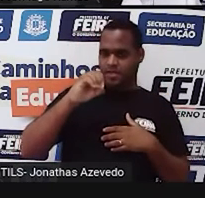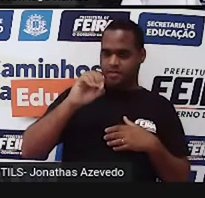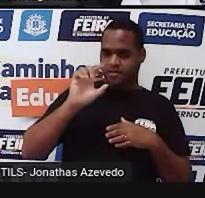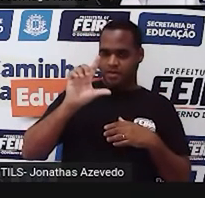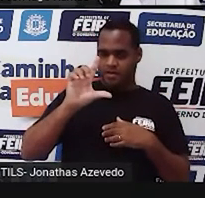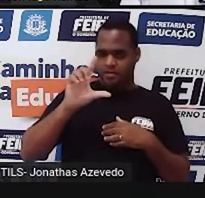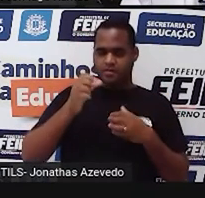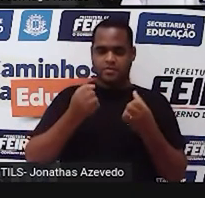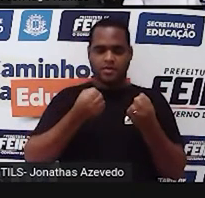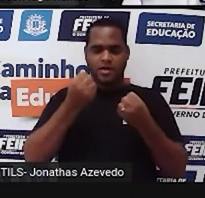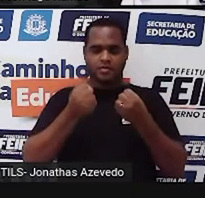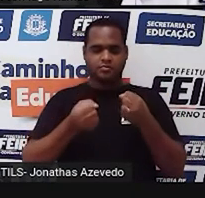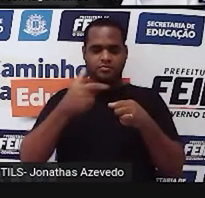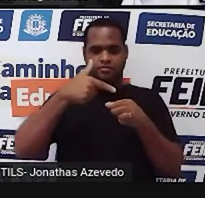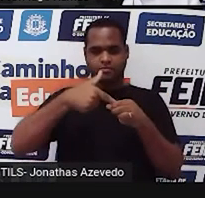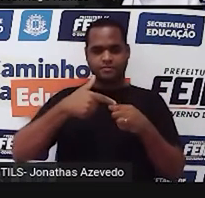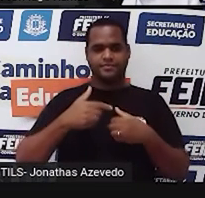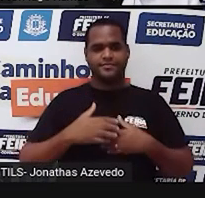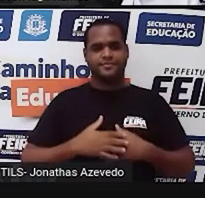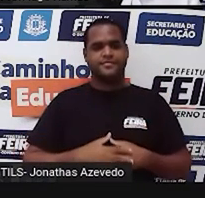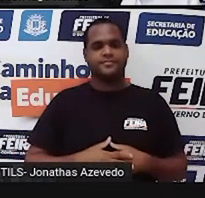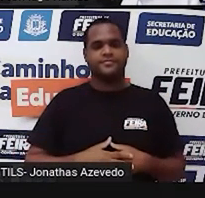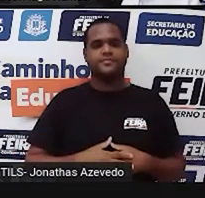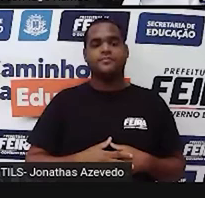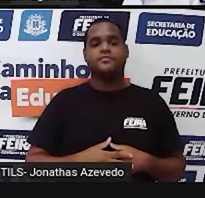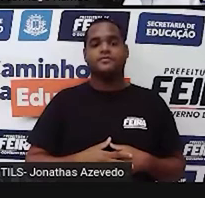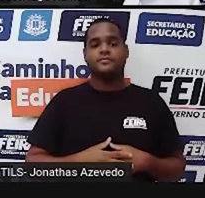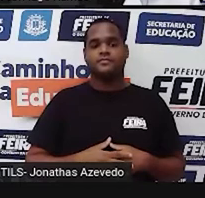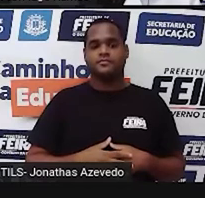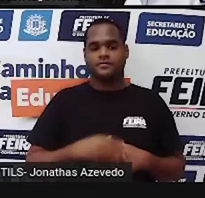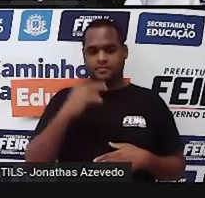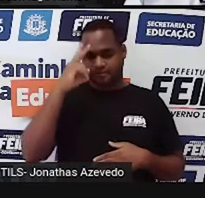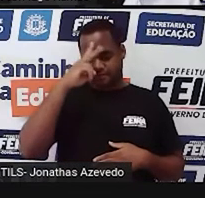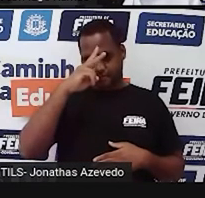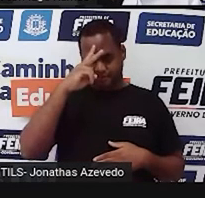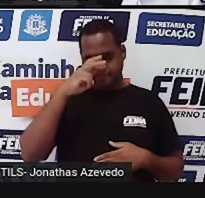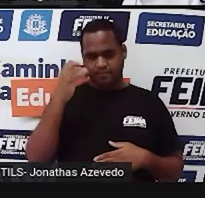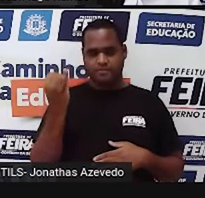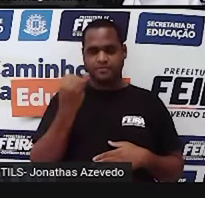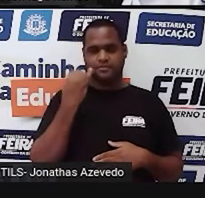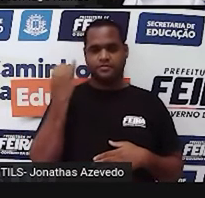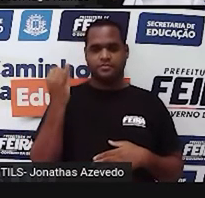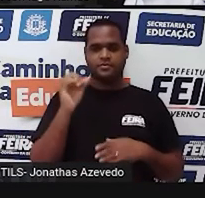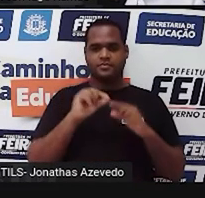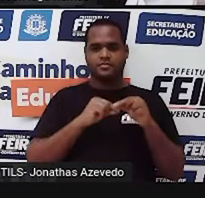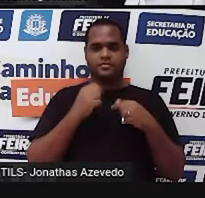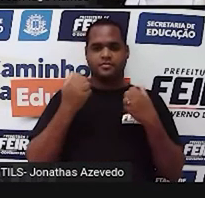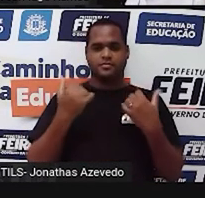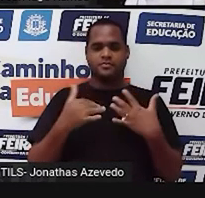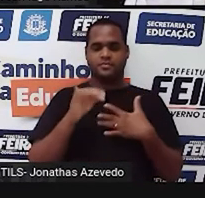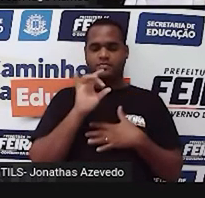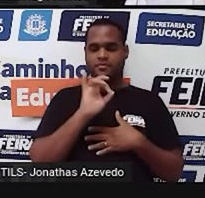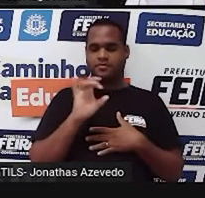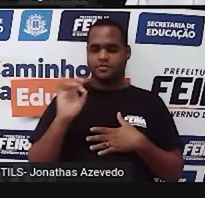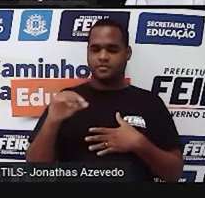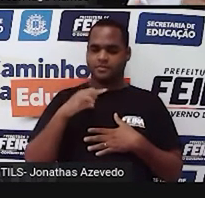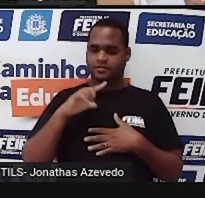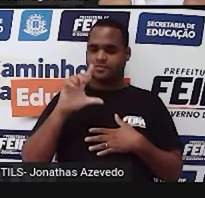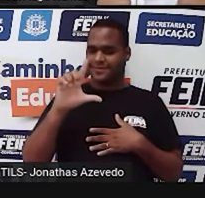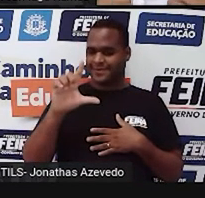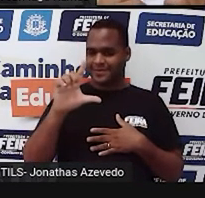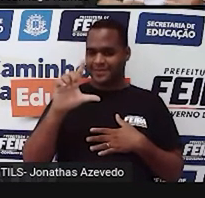litros no seu carro, certo? Vamos lembrar que cada litro do